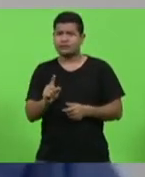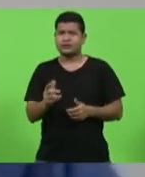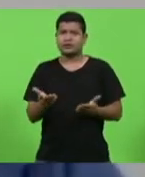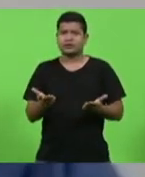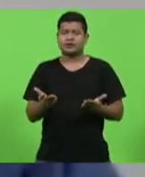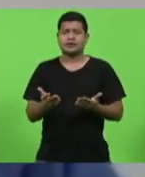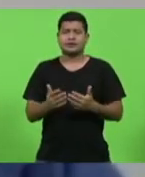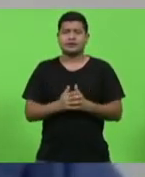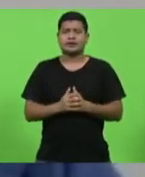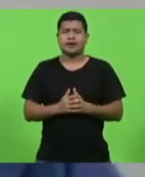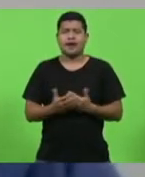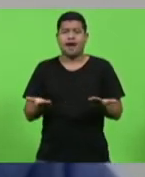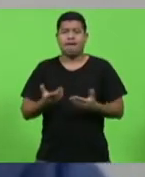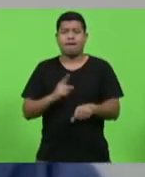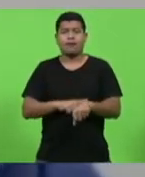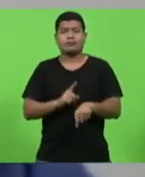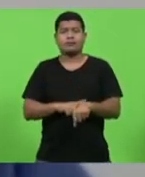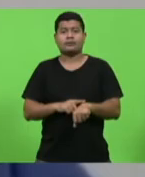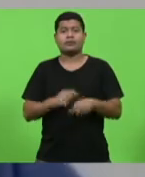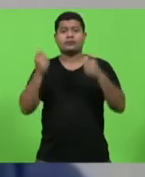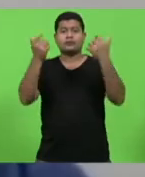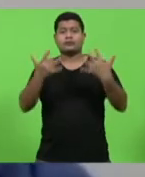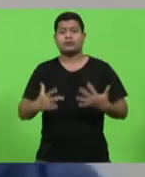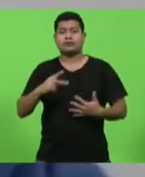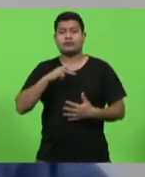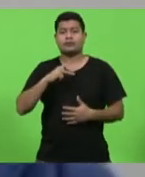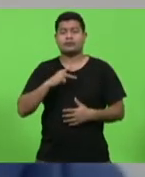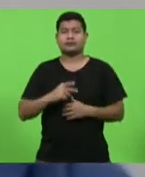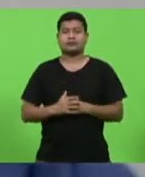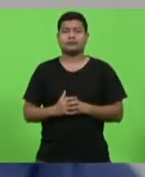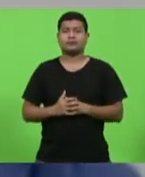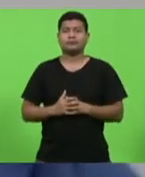neste momento em explicações pessoais.